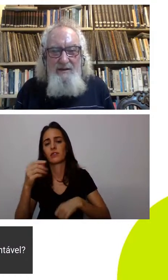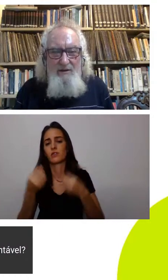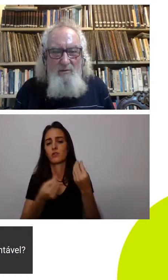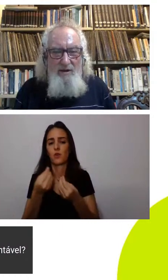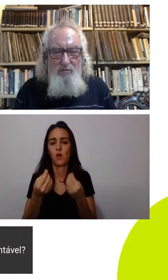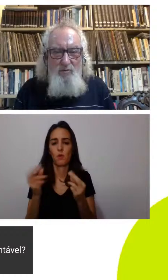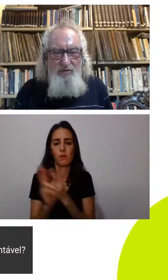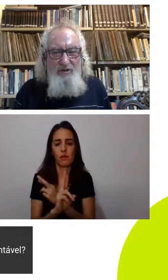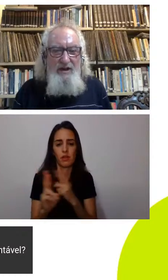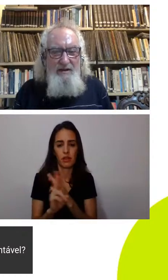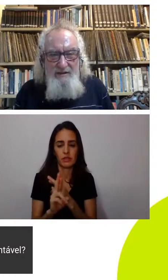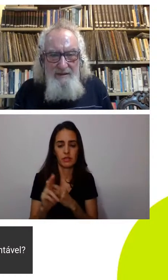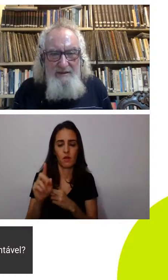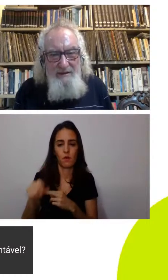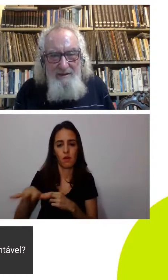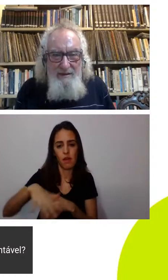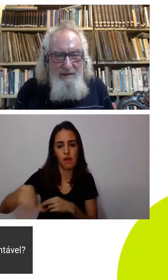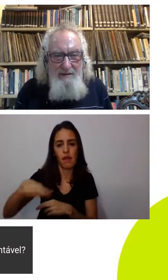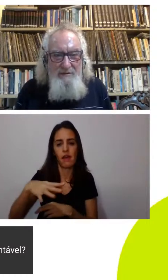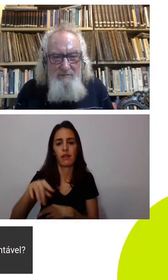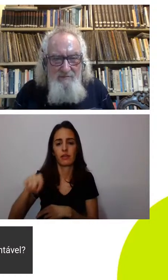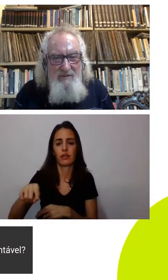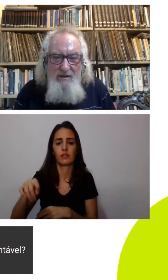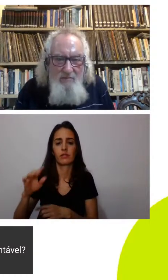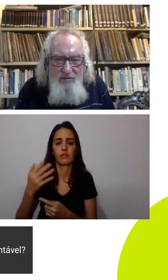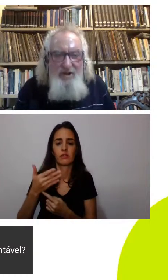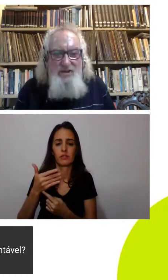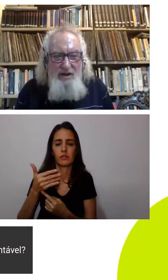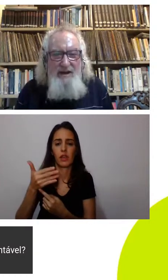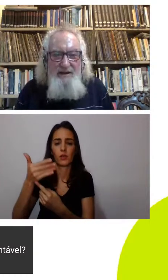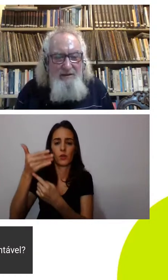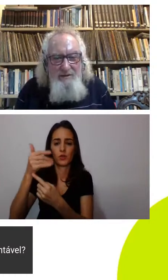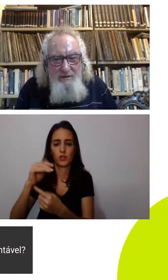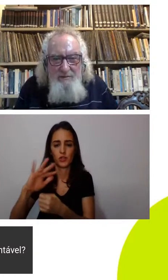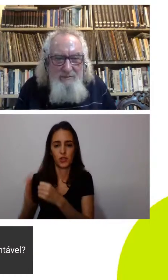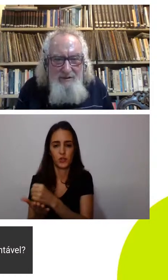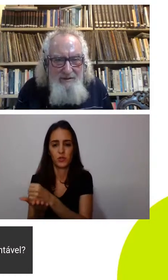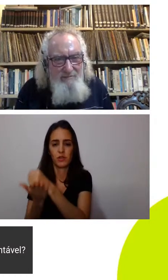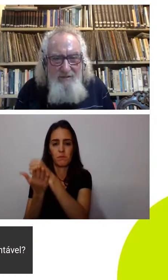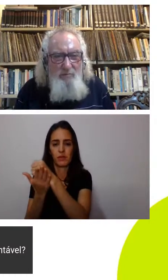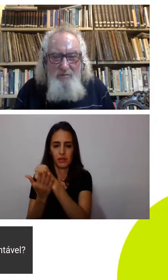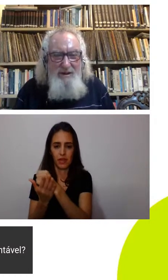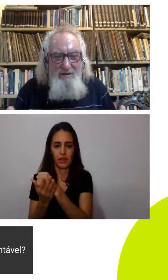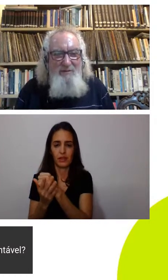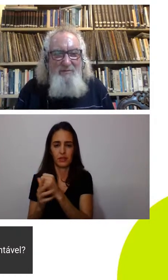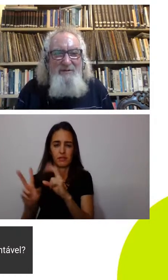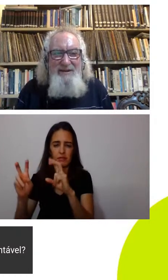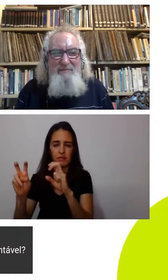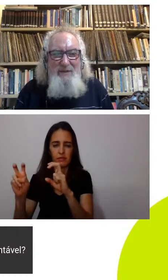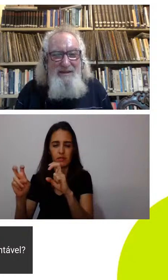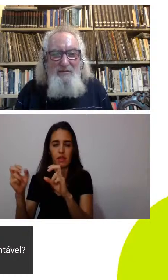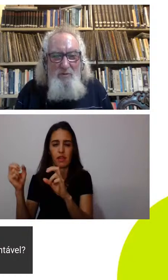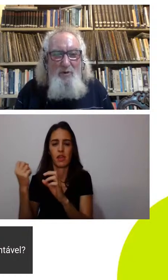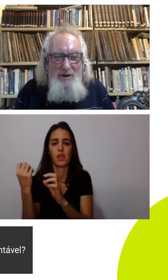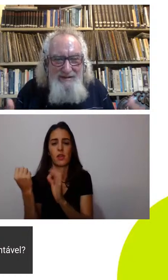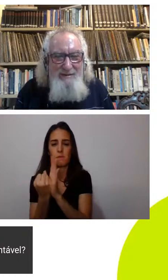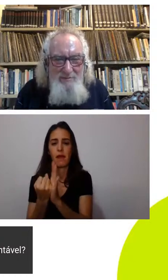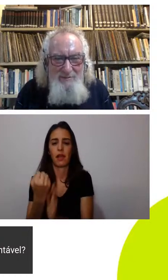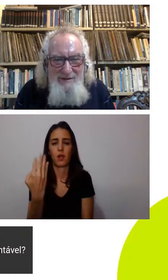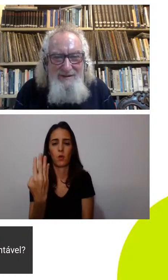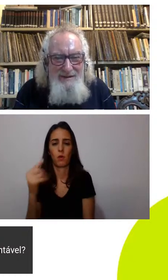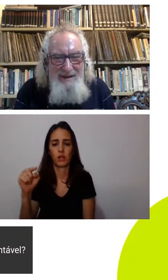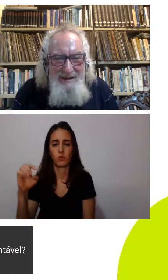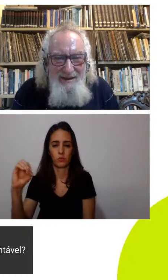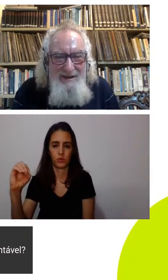uma indústria que não seja tão predadora